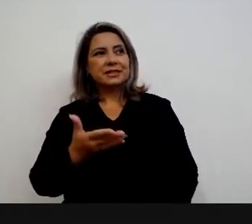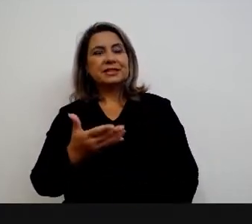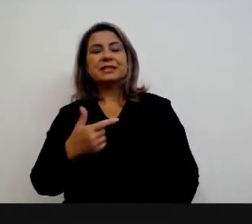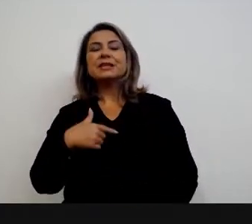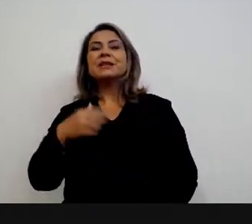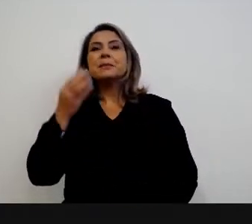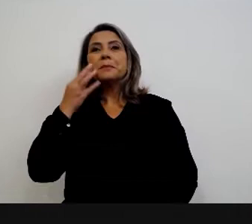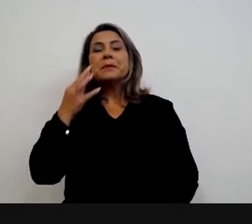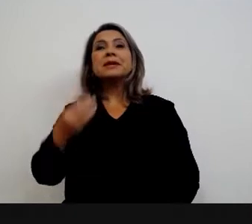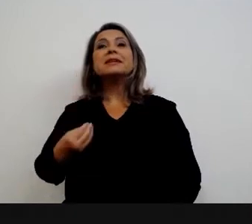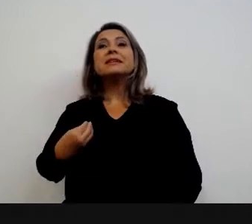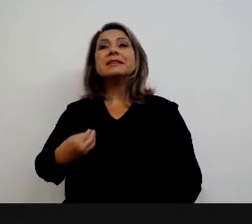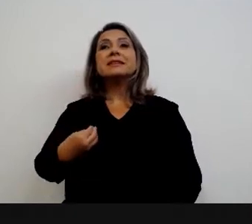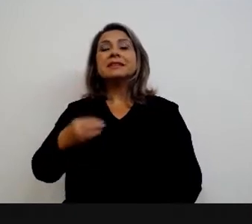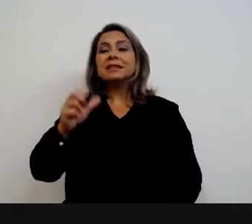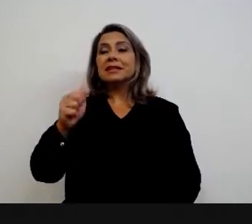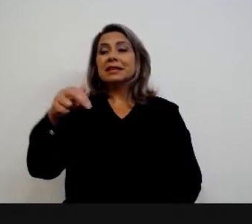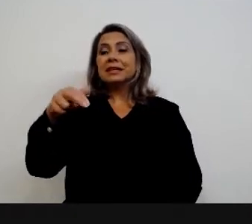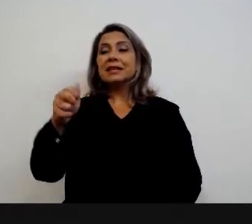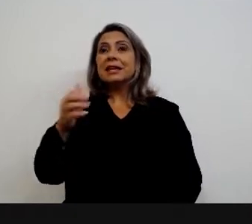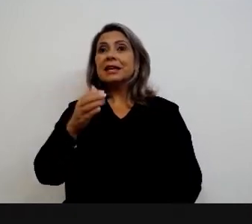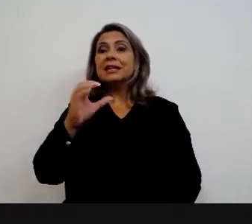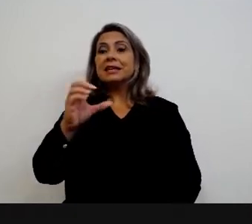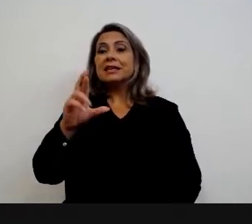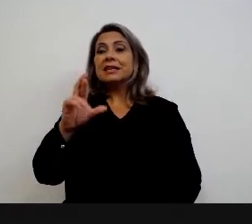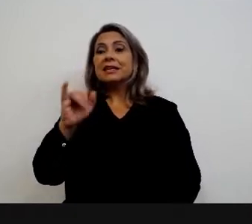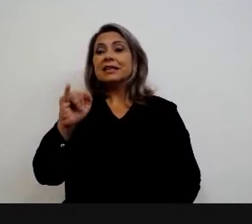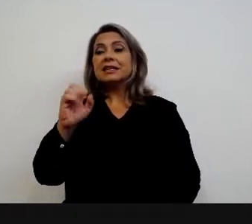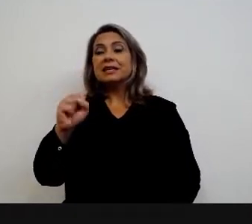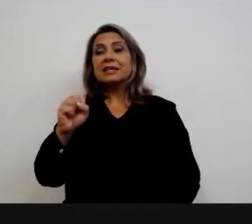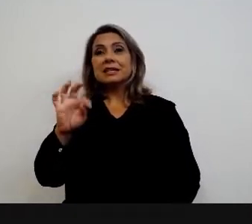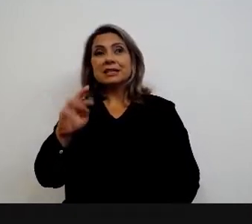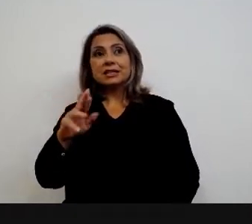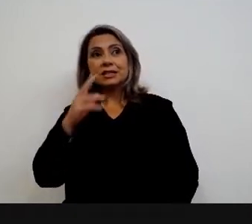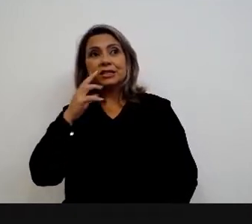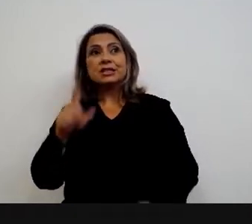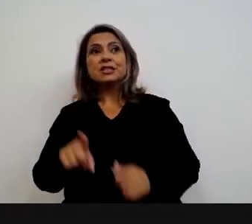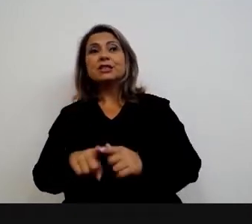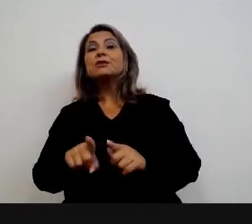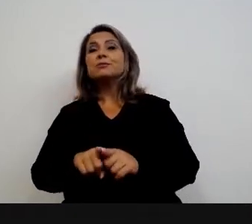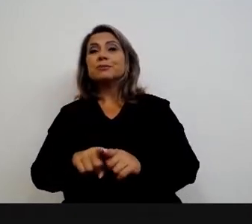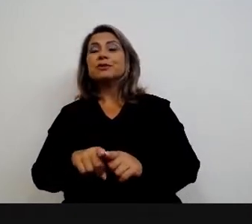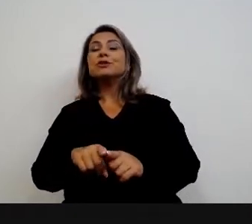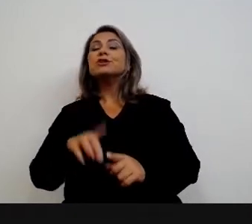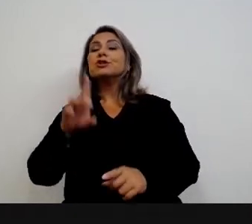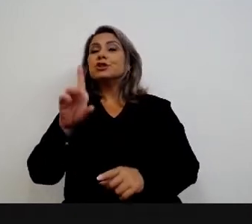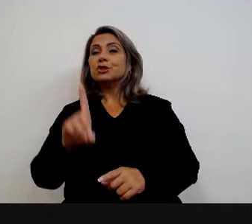Também a presença da Ana Cristina Botelho, diretora do ISC.